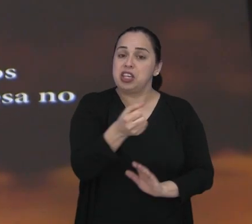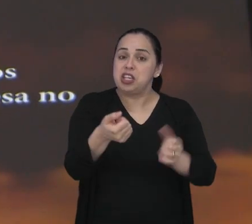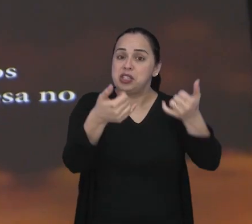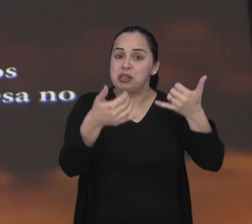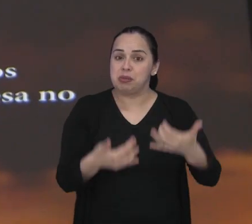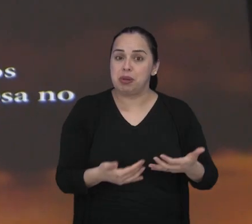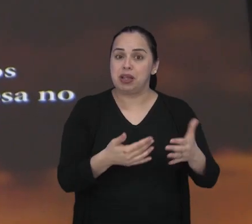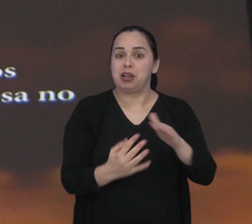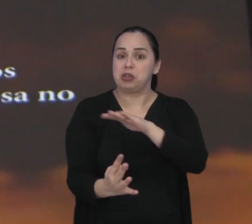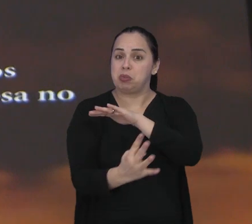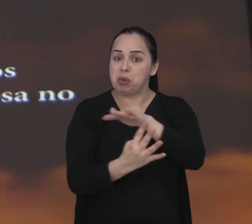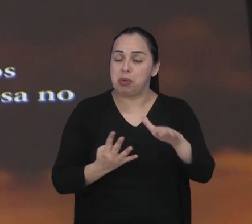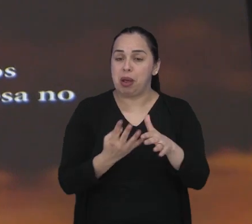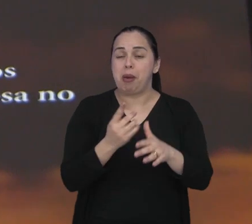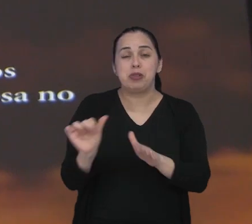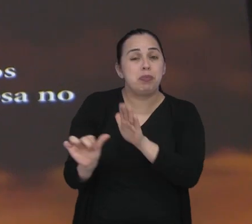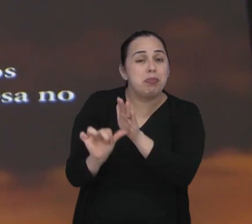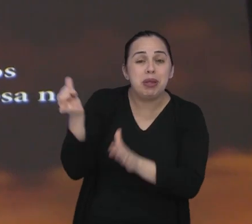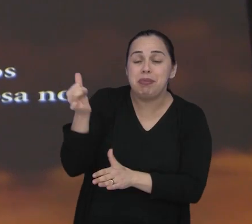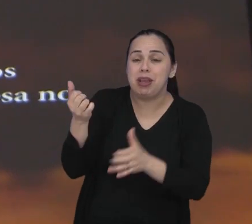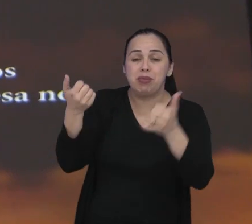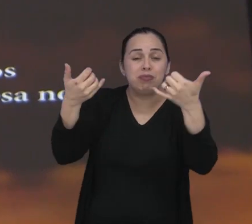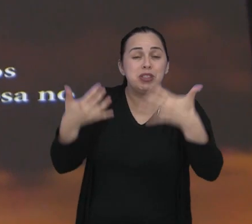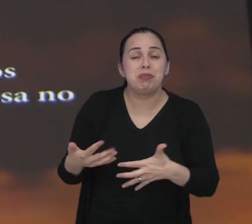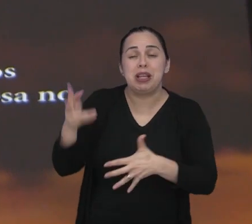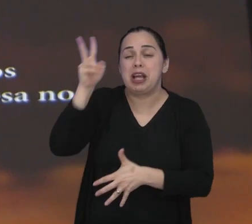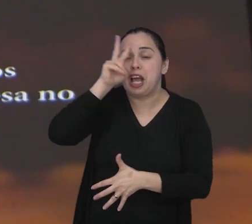primeiros imigrantes japoneses à região.